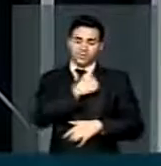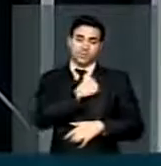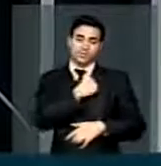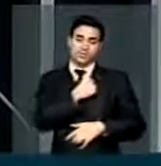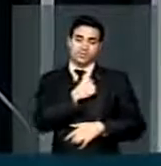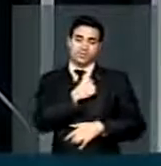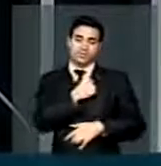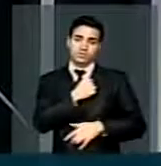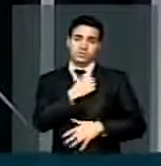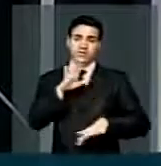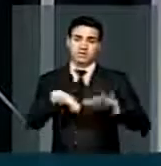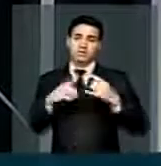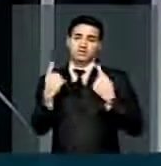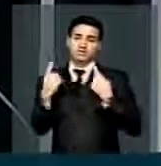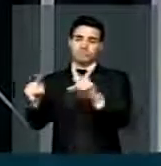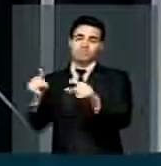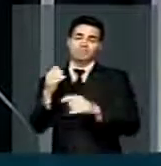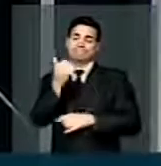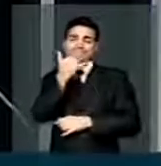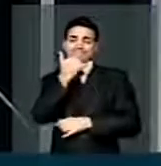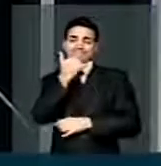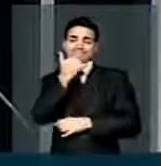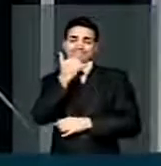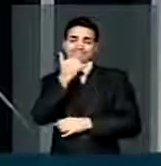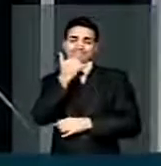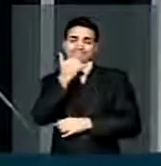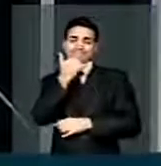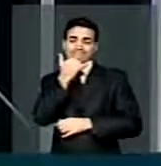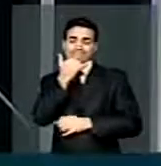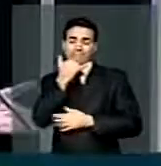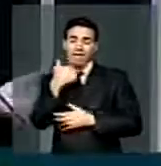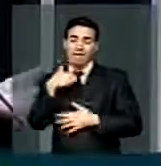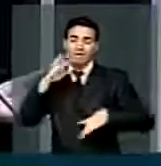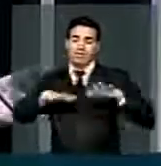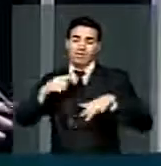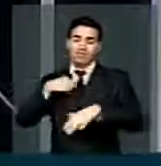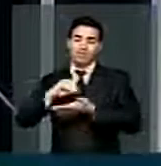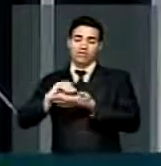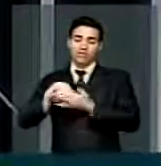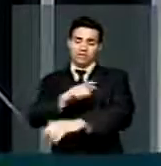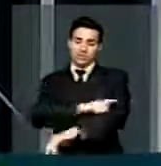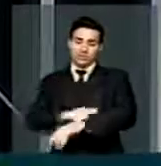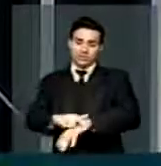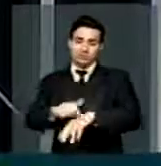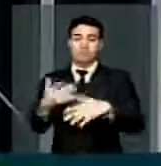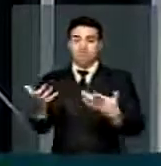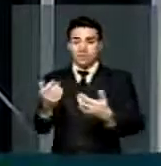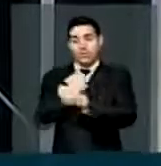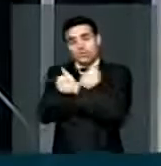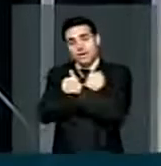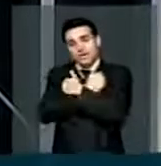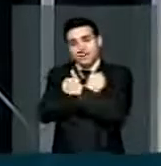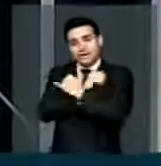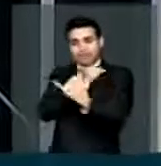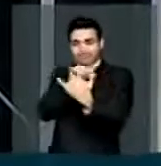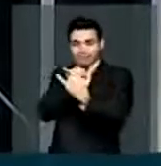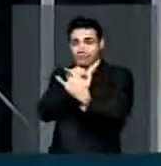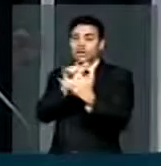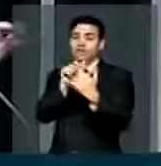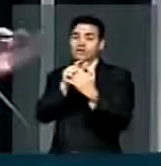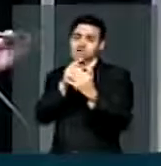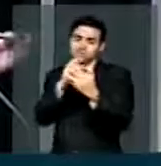aqueles que eu ofendi, aqueles que eu não fui delicado, eu quero abraçar neste momento. Sintam-se, portanto,